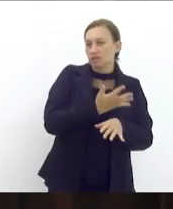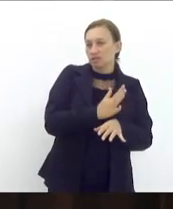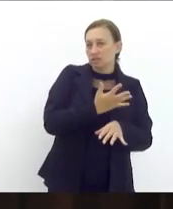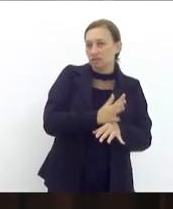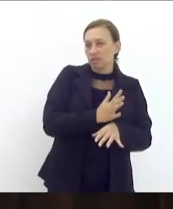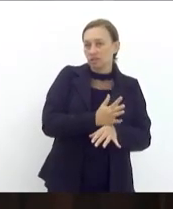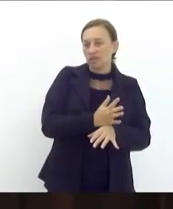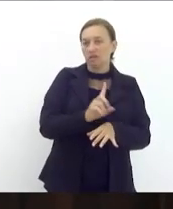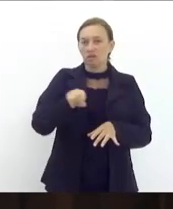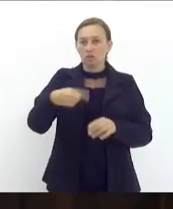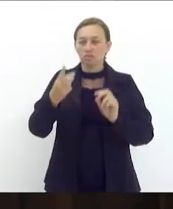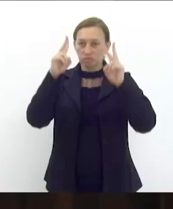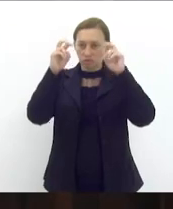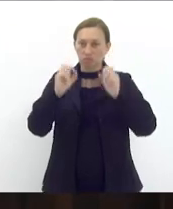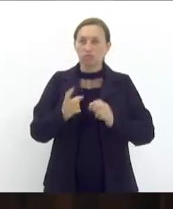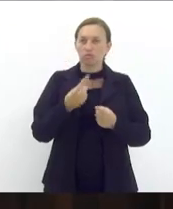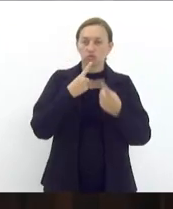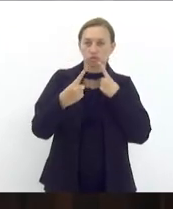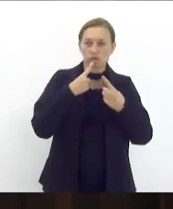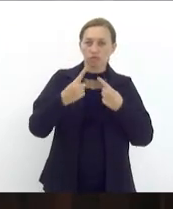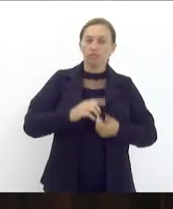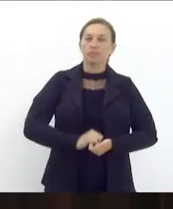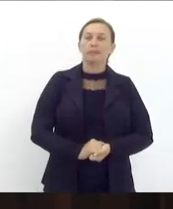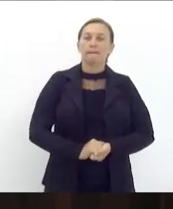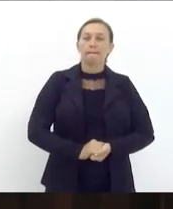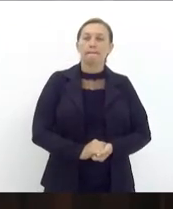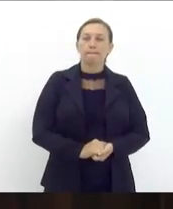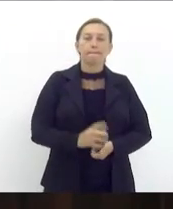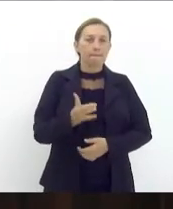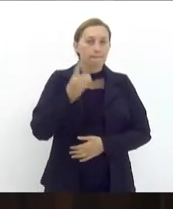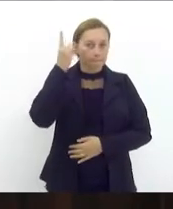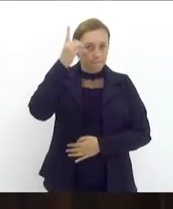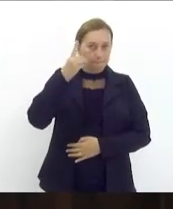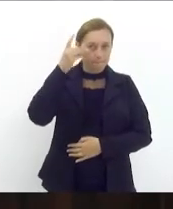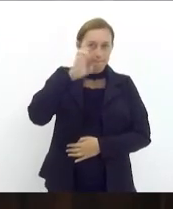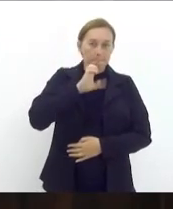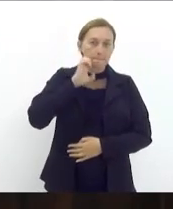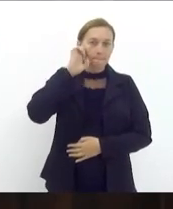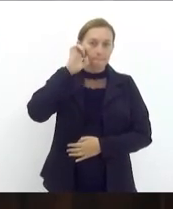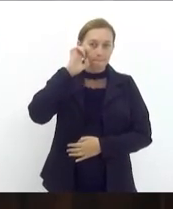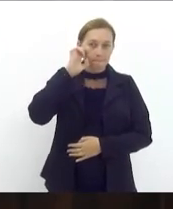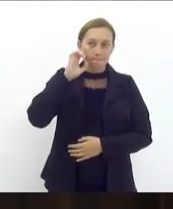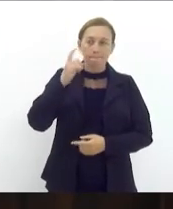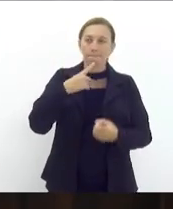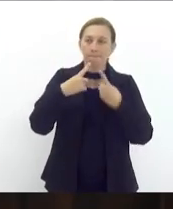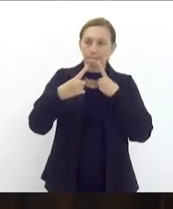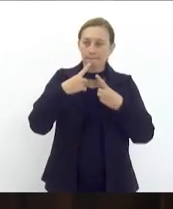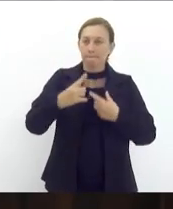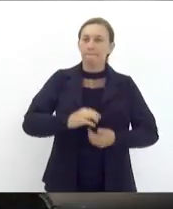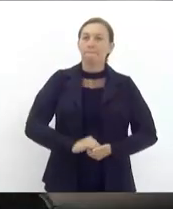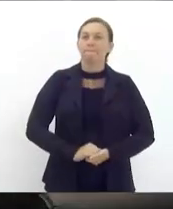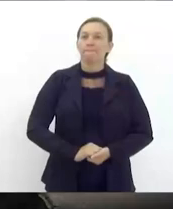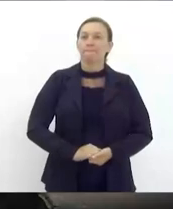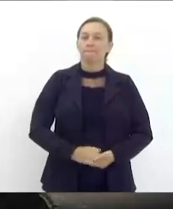providências. Em discussão, deputada Hélica Taquimoto para discutir, por favor.